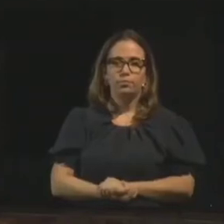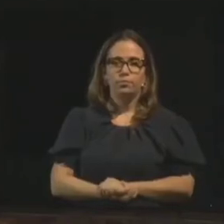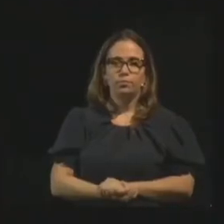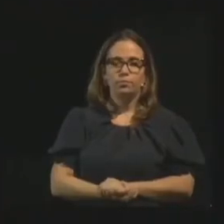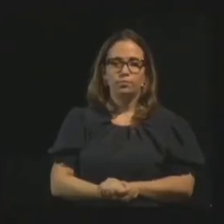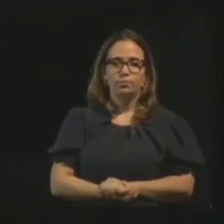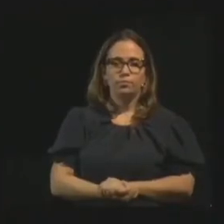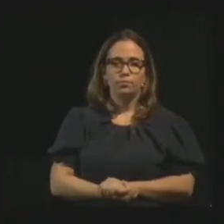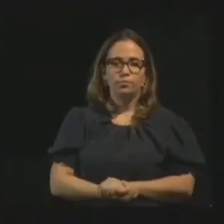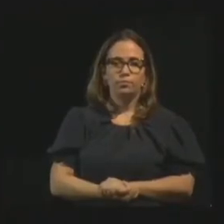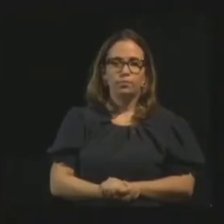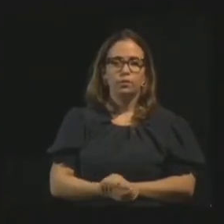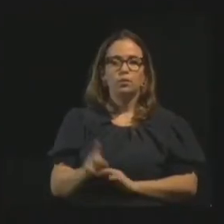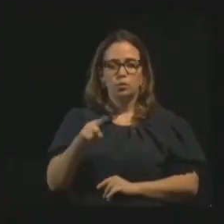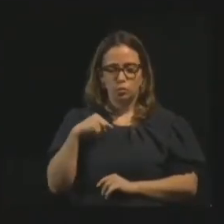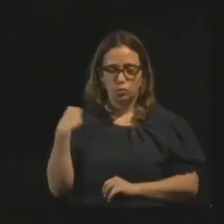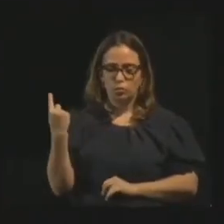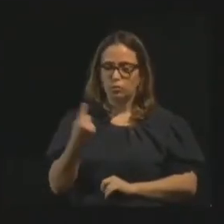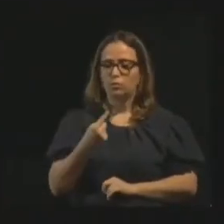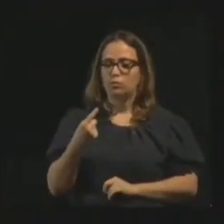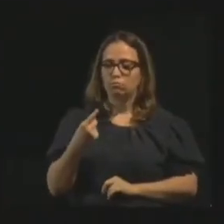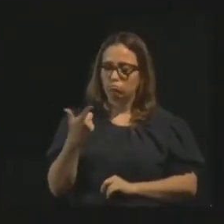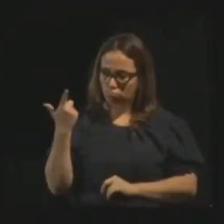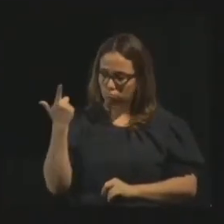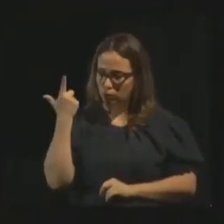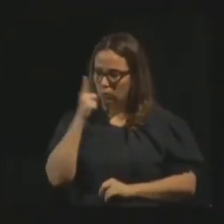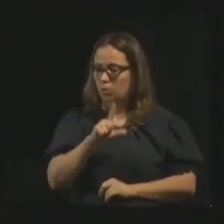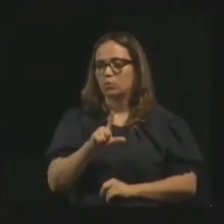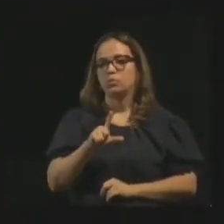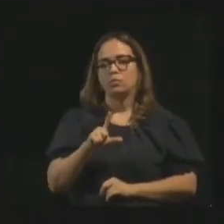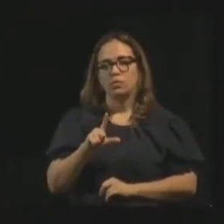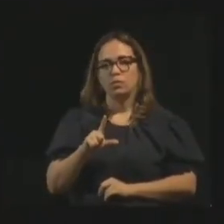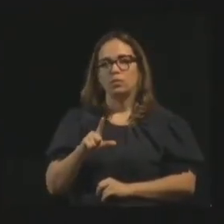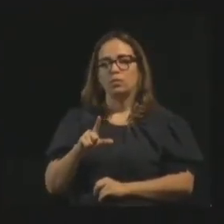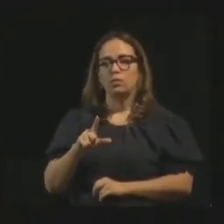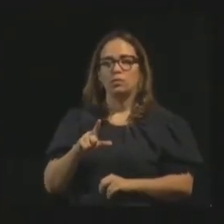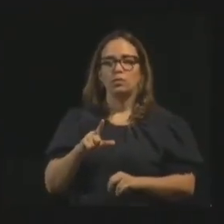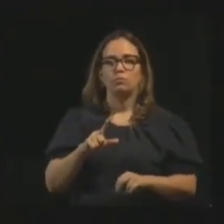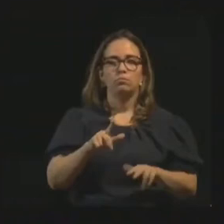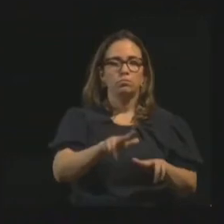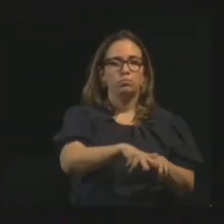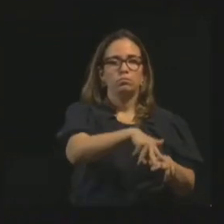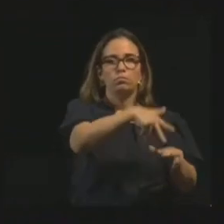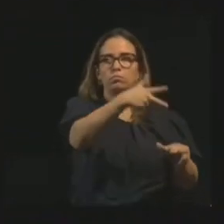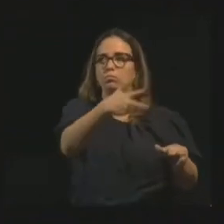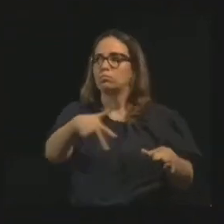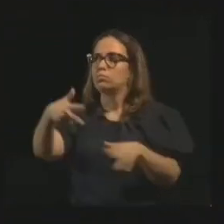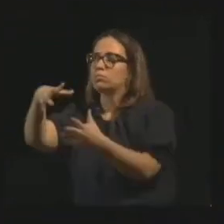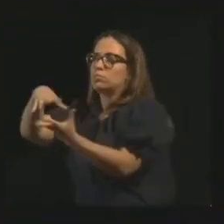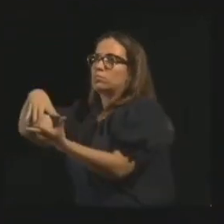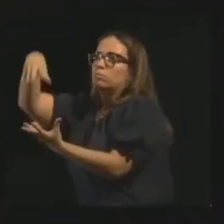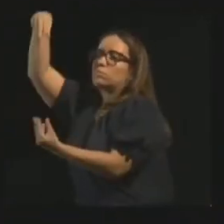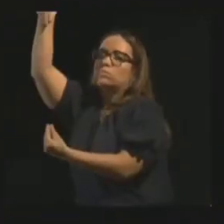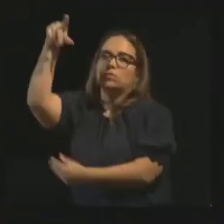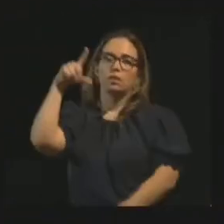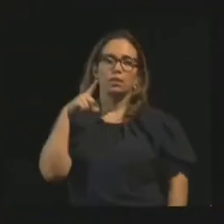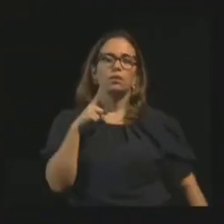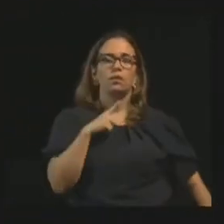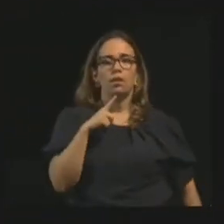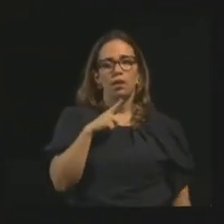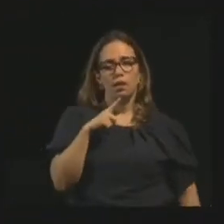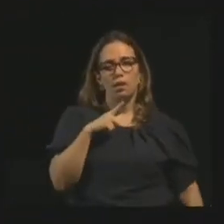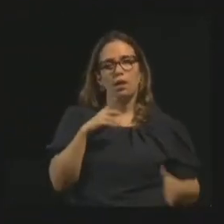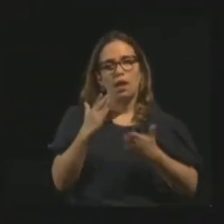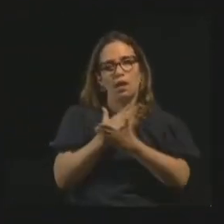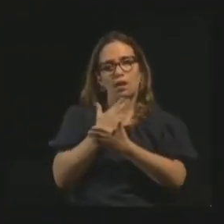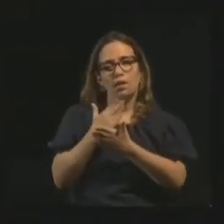E isso, nós conquistamos créditos no mundo espiritual. Passaremos a ter merecimento. Está lá, inclusive, no livro